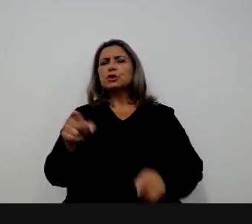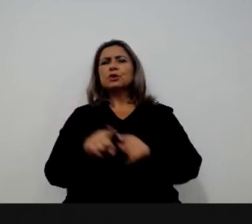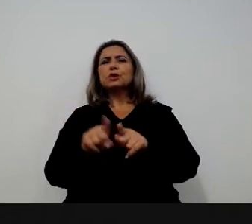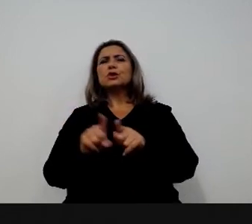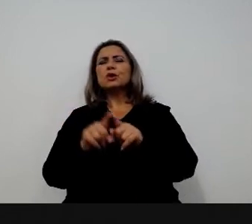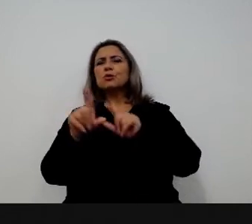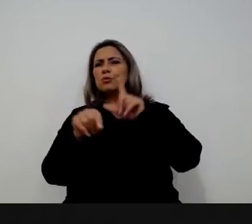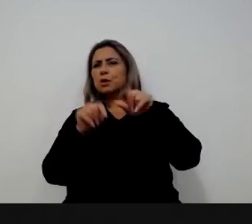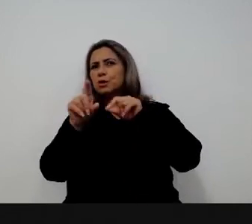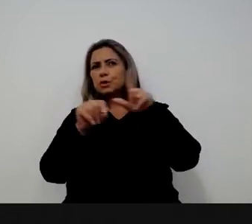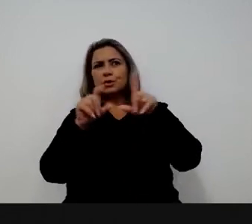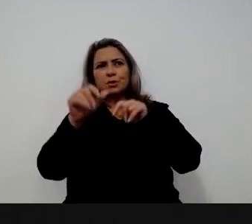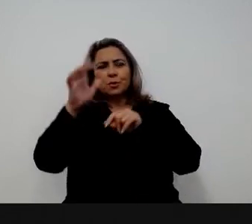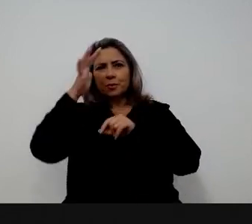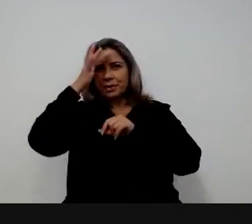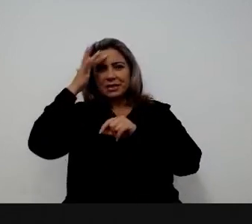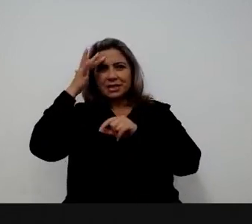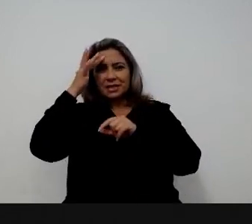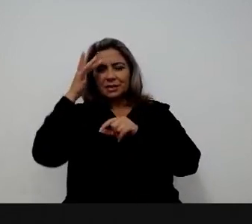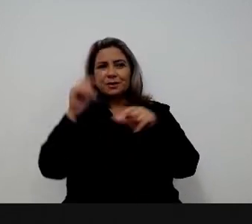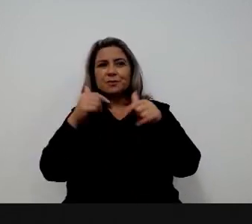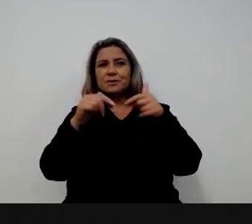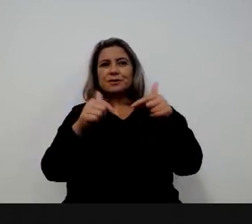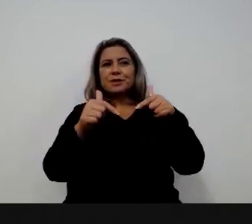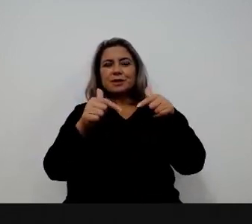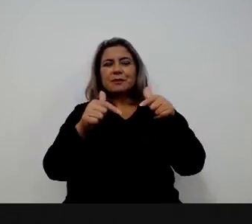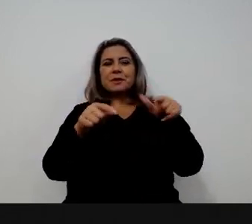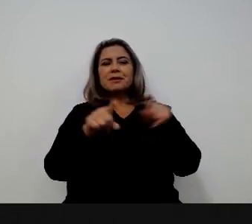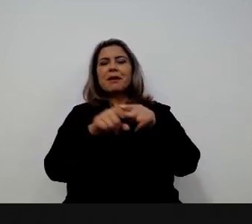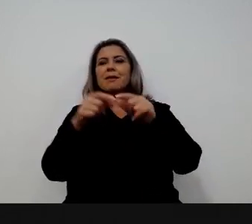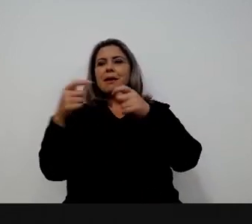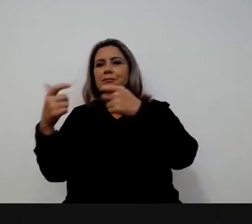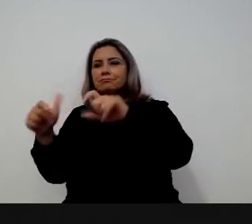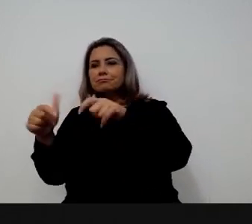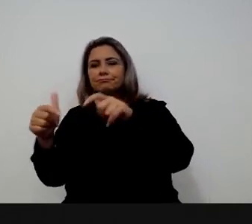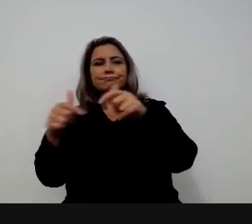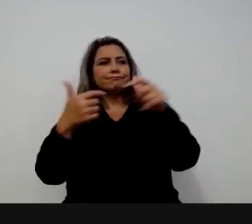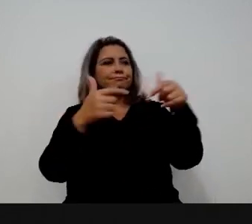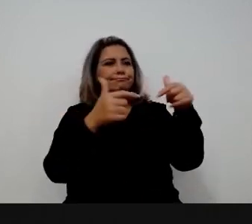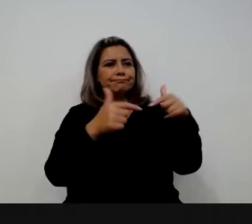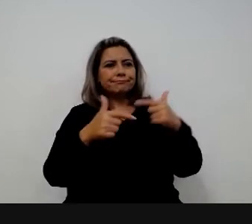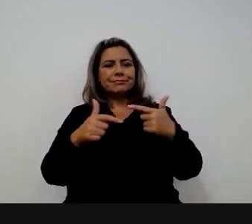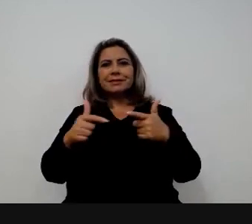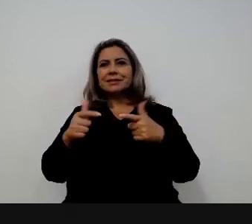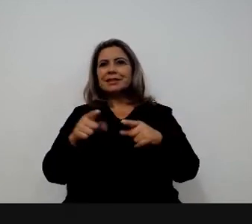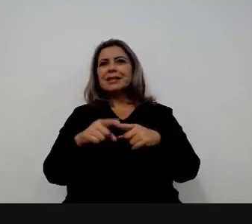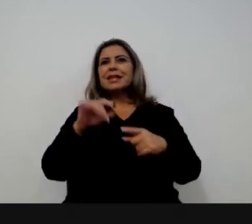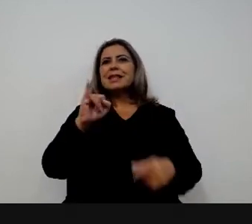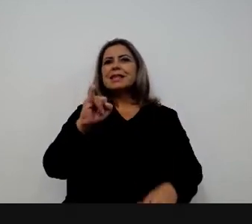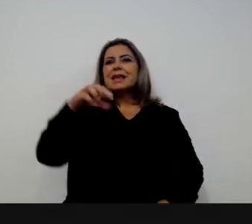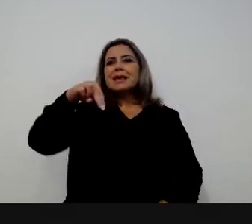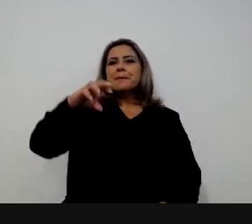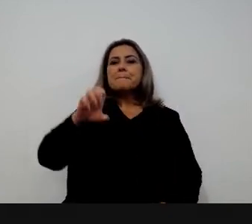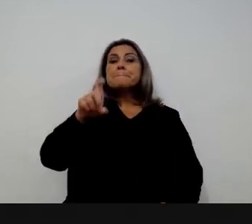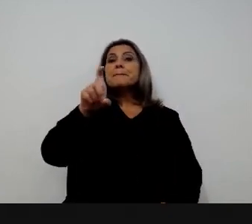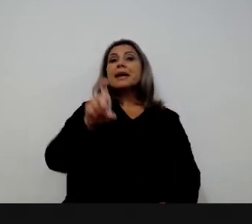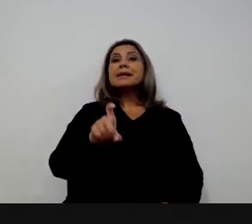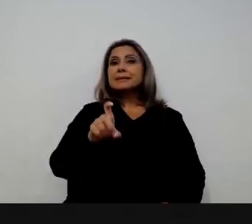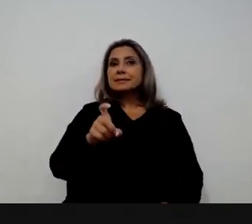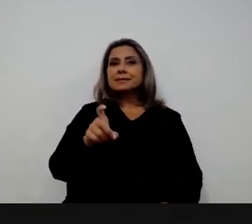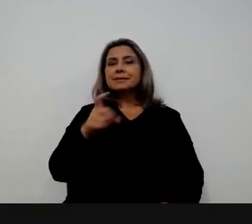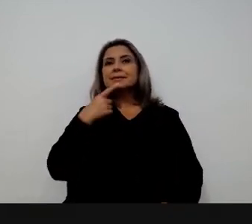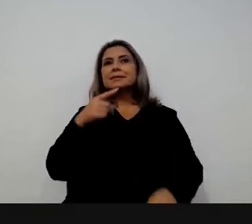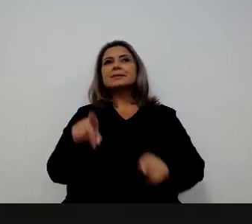onboarding desses servidores, para que eles pudessem ser alocados em diferentes órgãos para trabalhar com UX. E não é só UX que a gente precisa, a gente precisa também